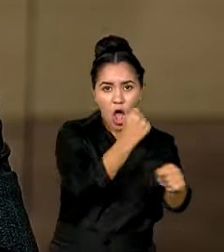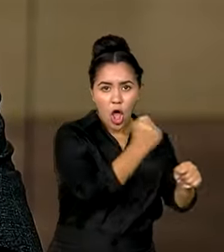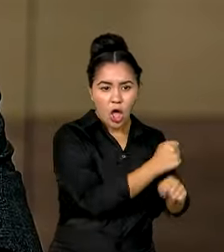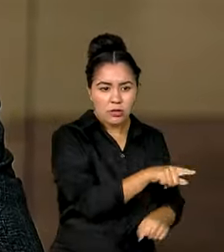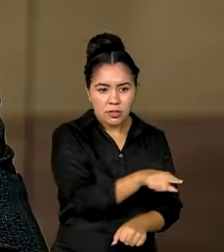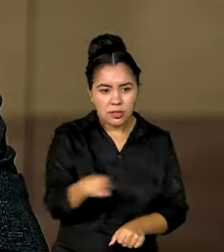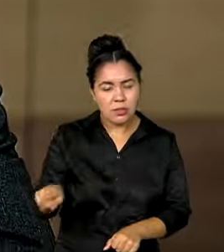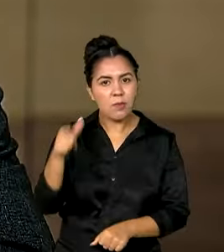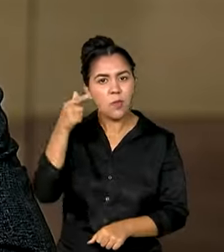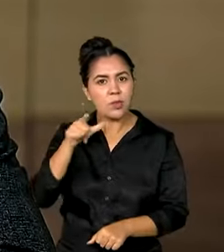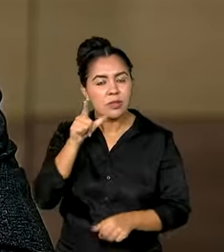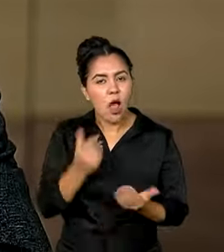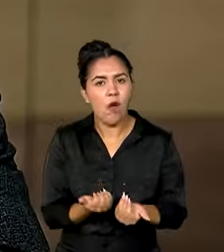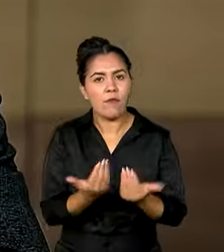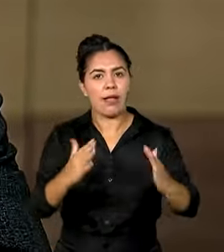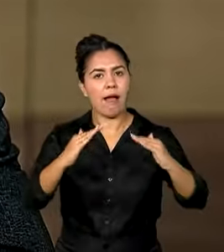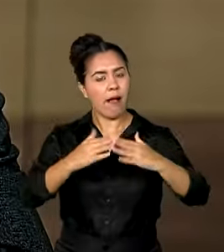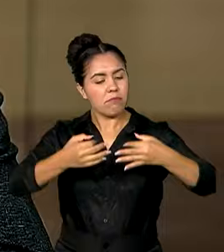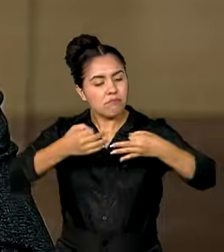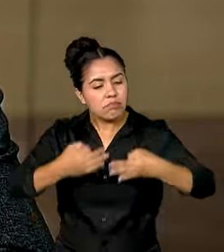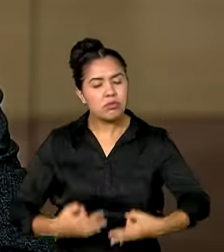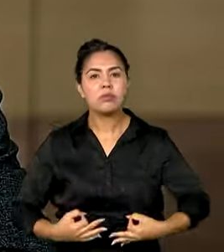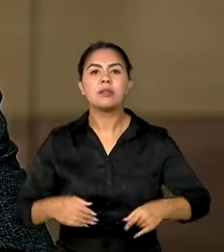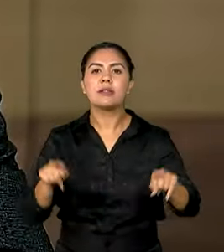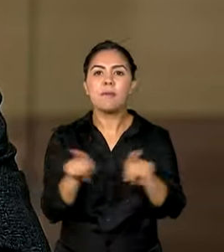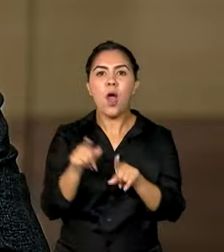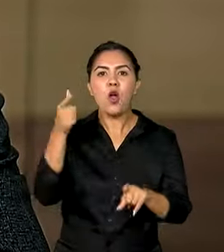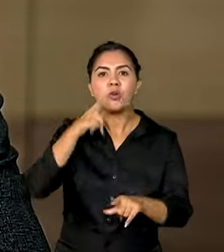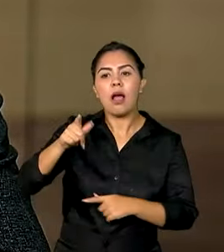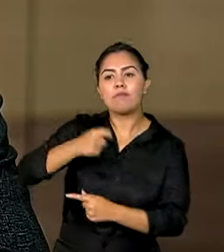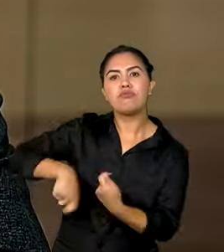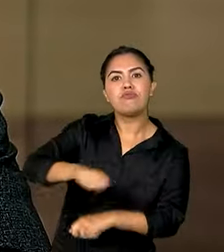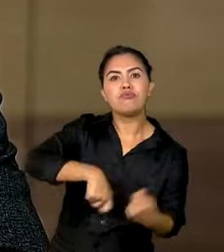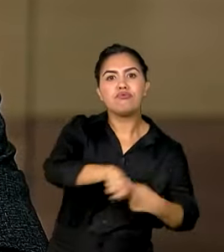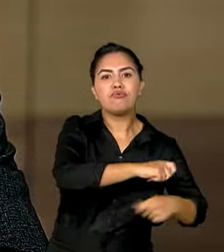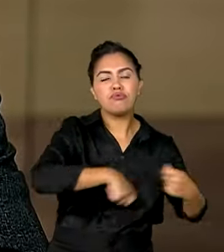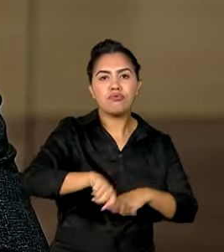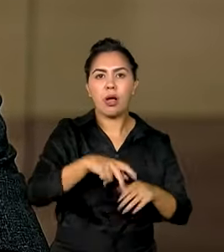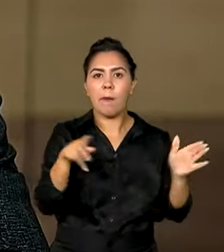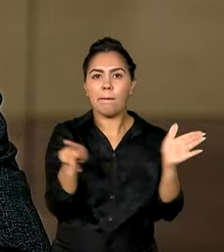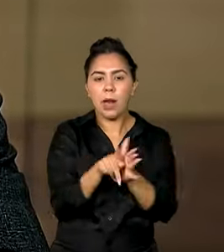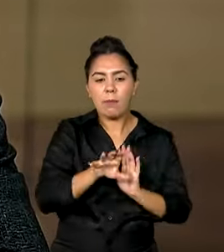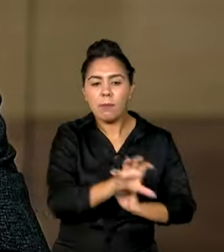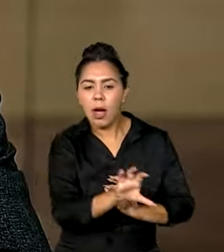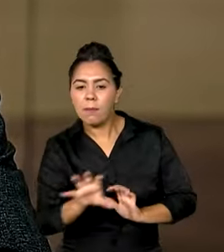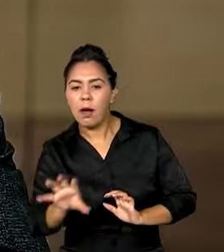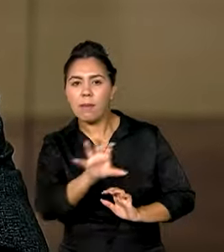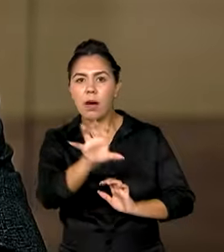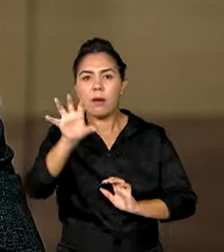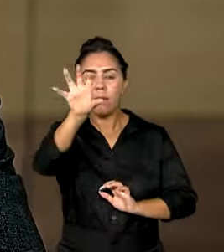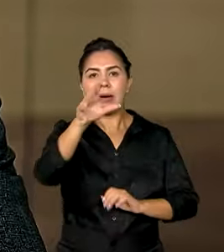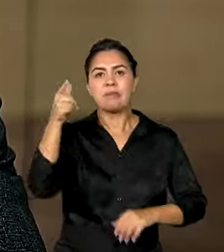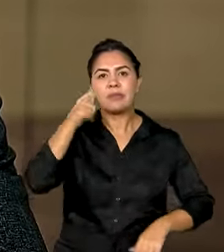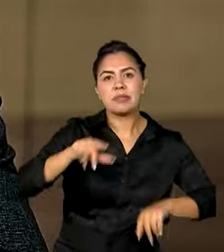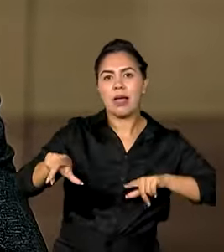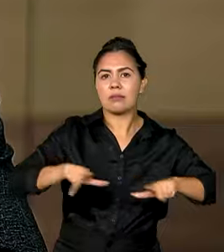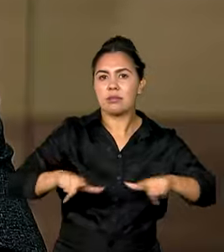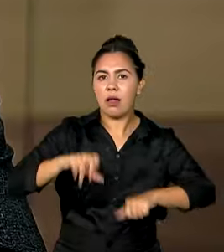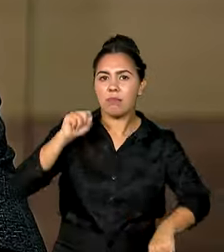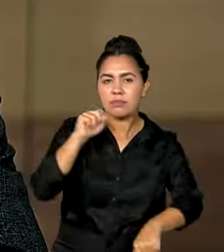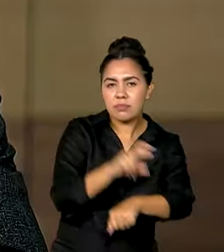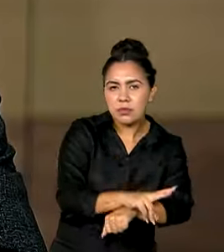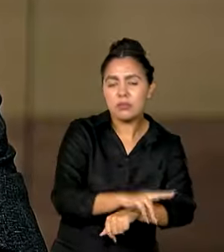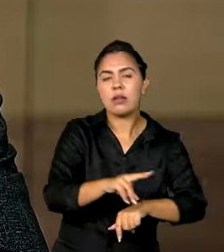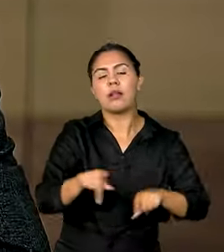moradia digna para quem mais precisa, elas movimentam a economia local. Na construção desses imóveis, é empregado mão de obra local, compra de